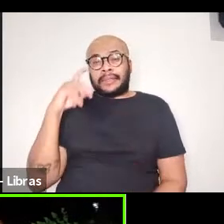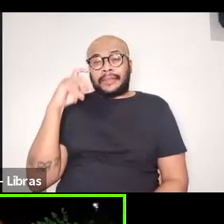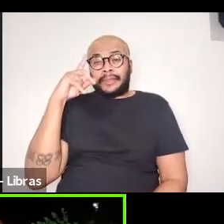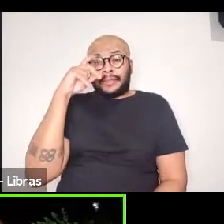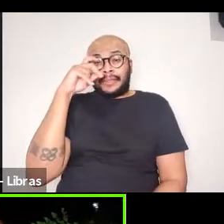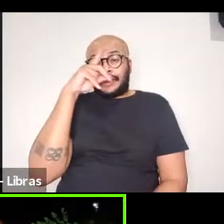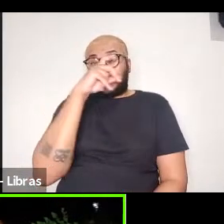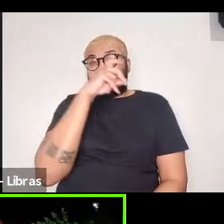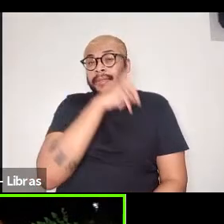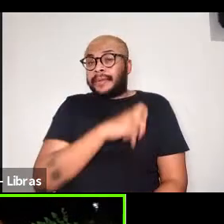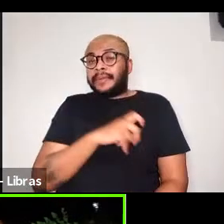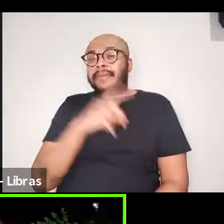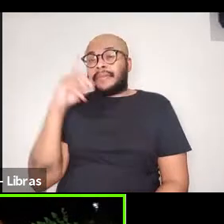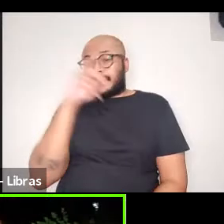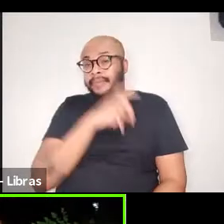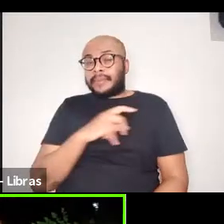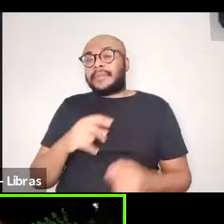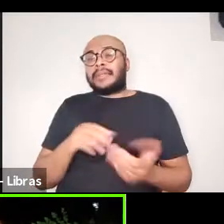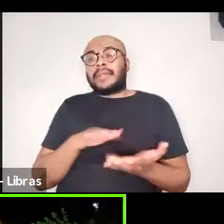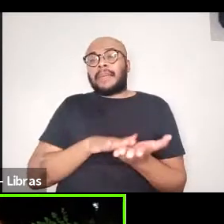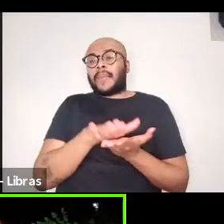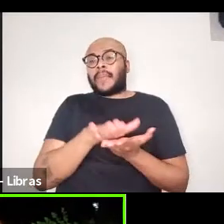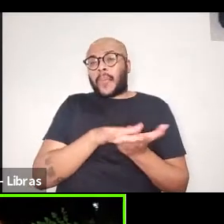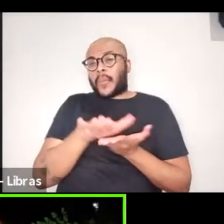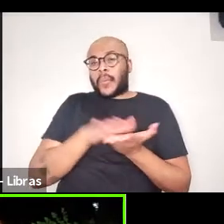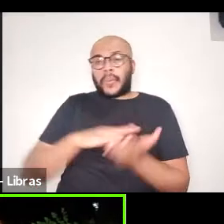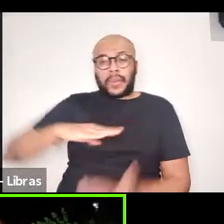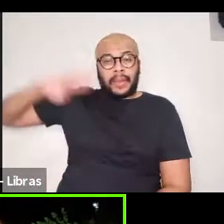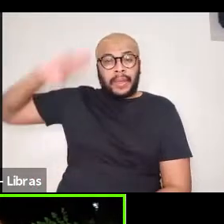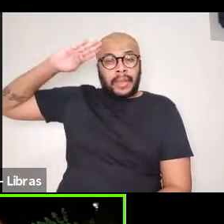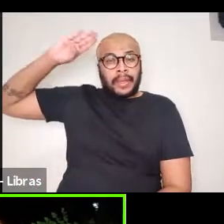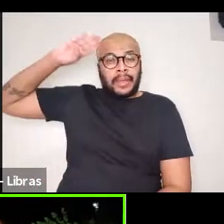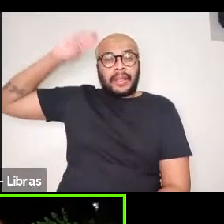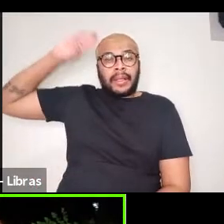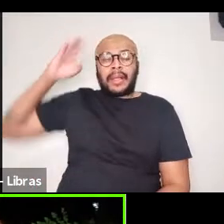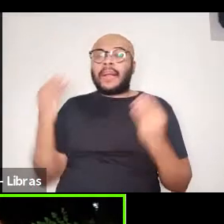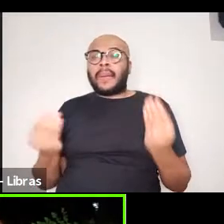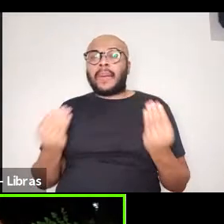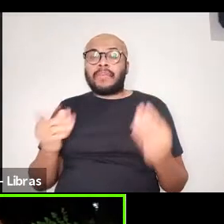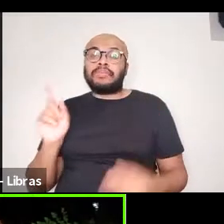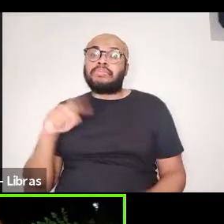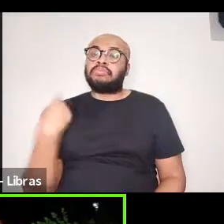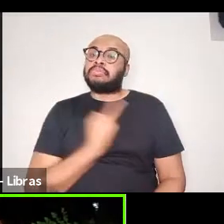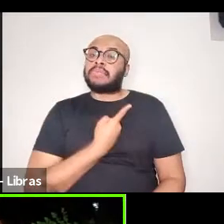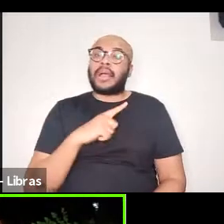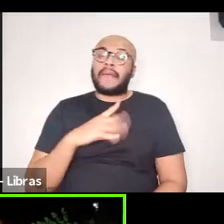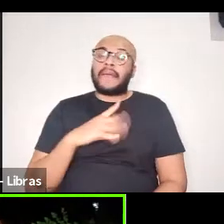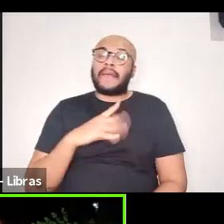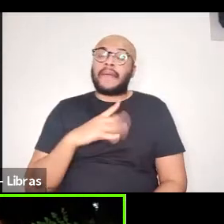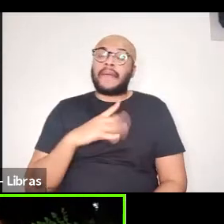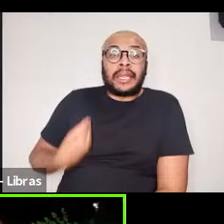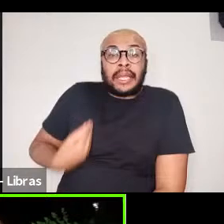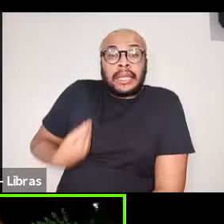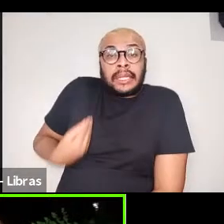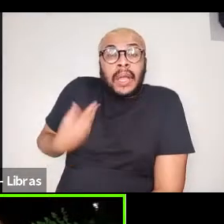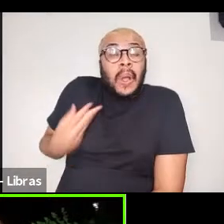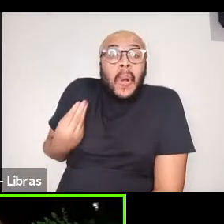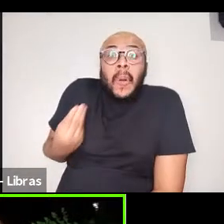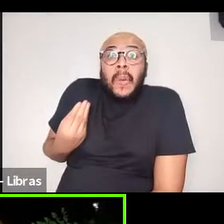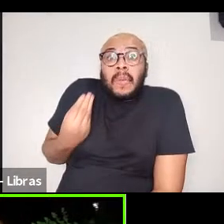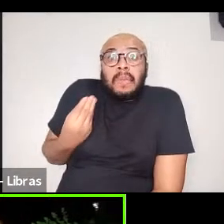desse mundo da produção acadêmica e de como nós estamos pressionados